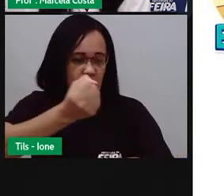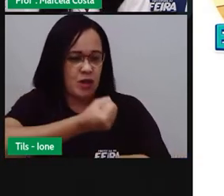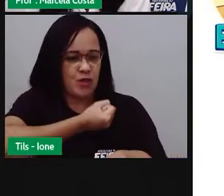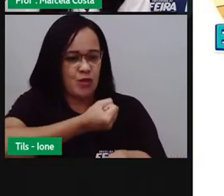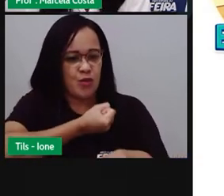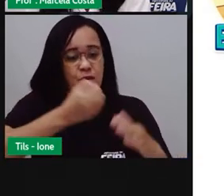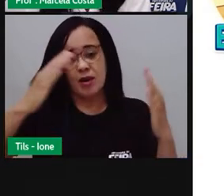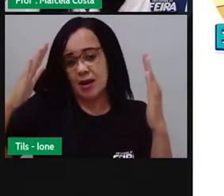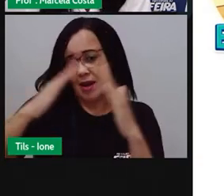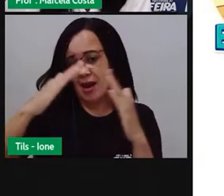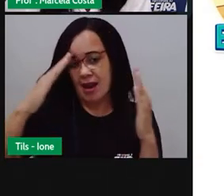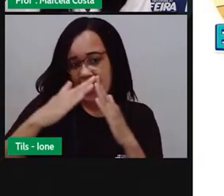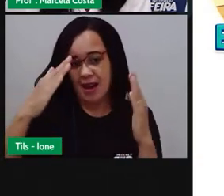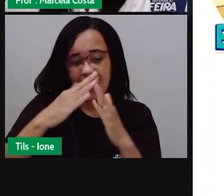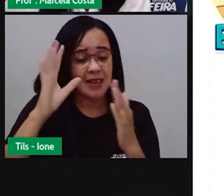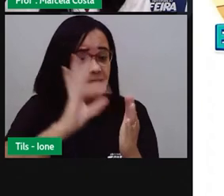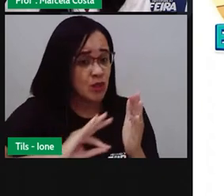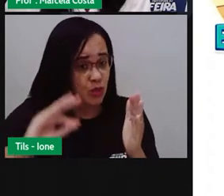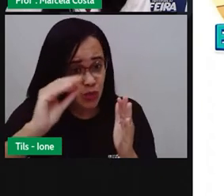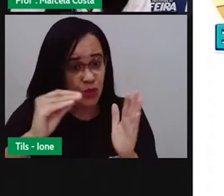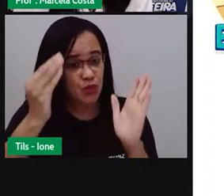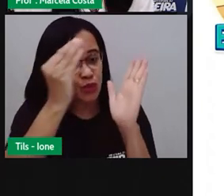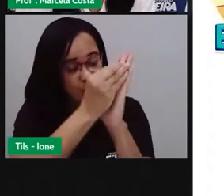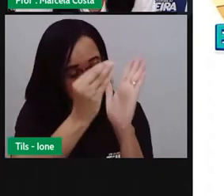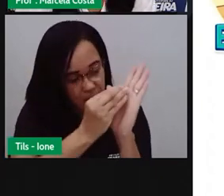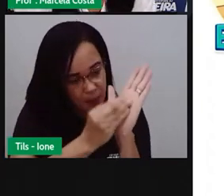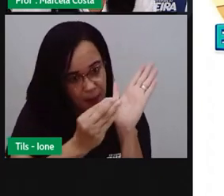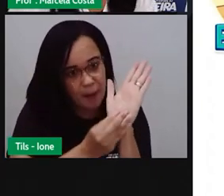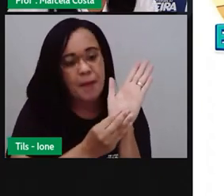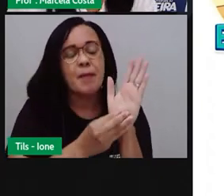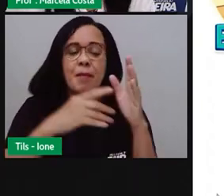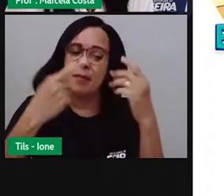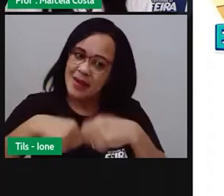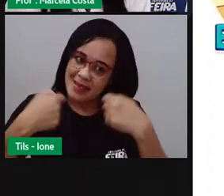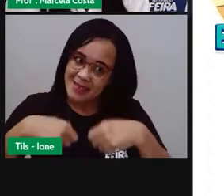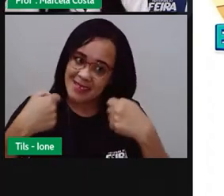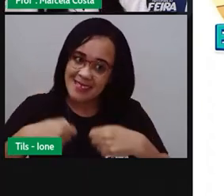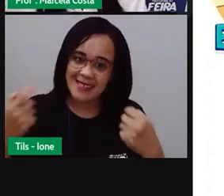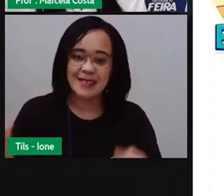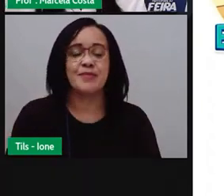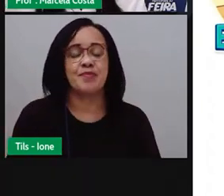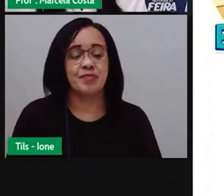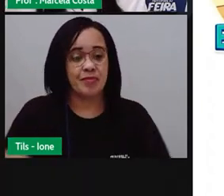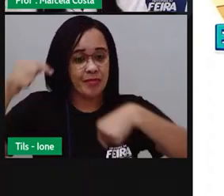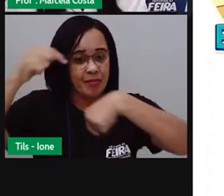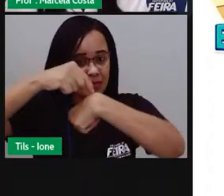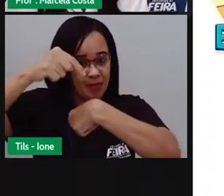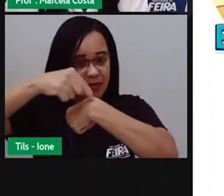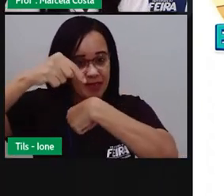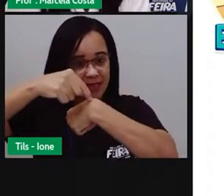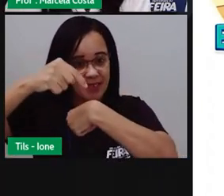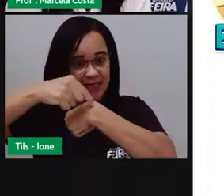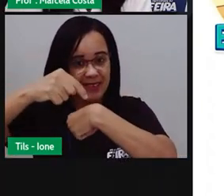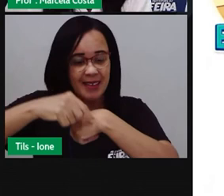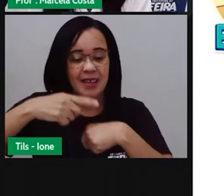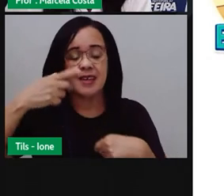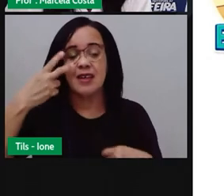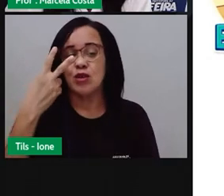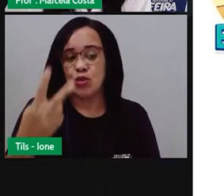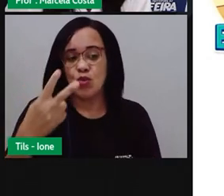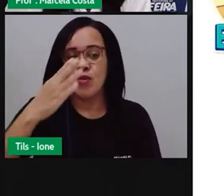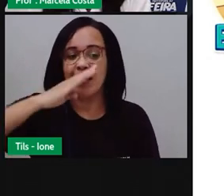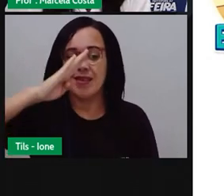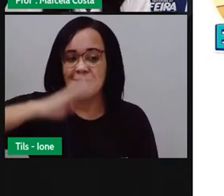Coloquei aqui o endereço de onde vai ser esse evento. E o horário. Duas